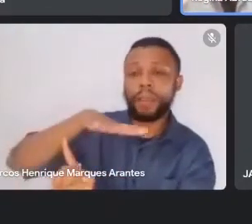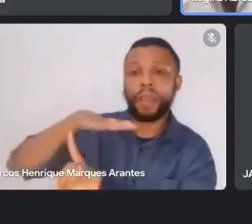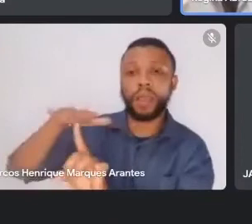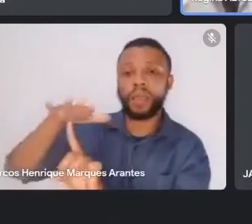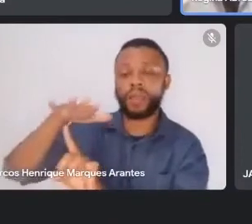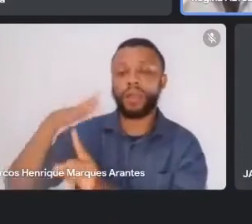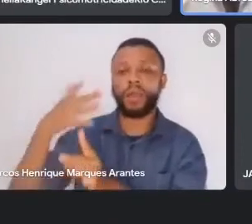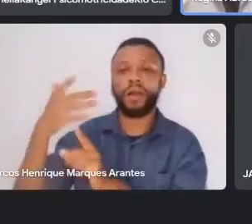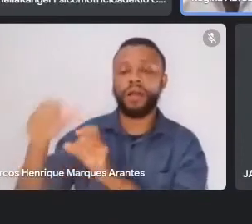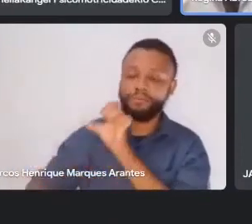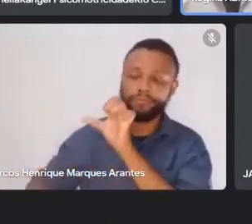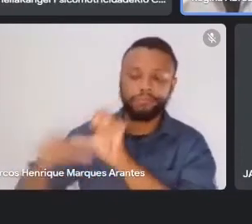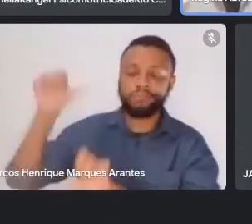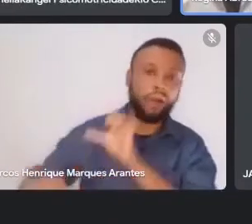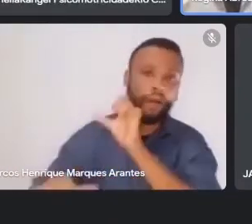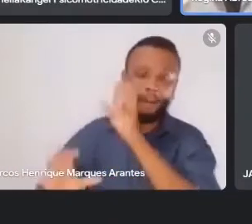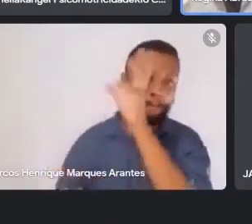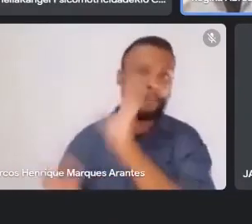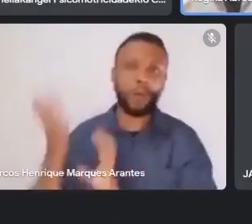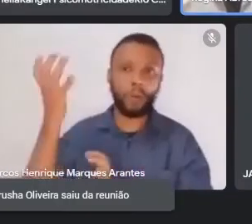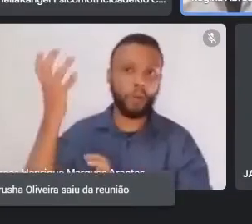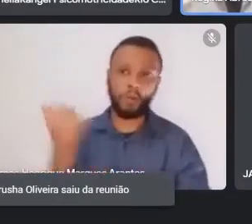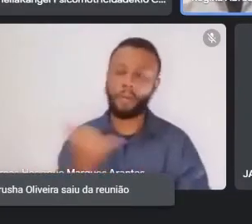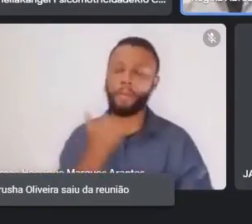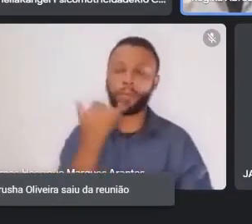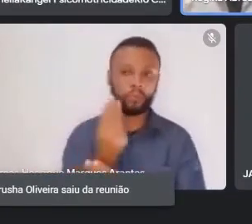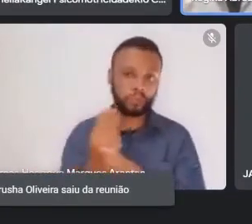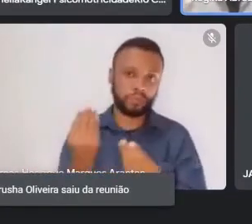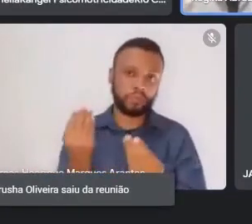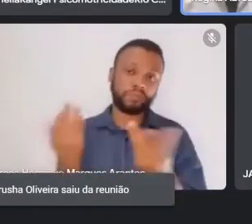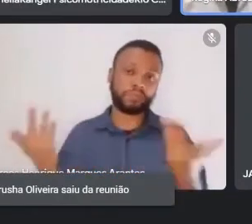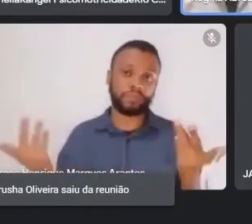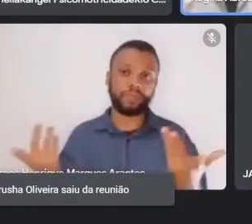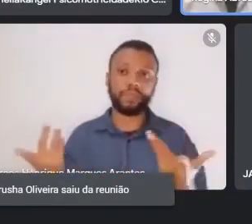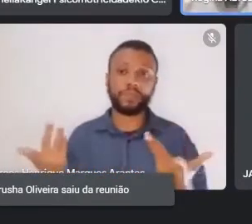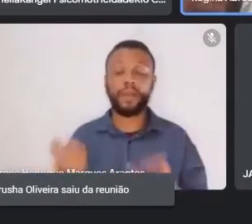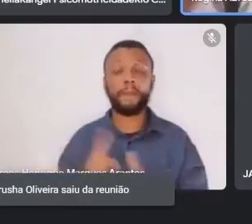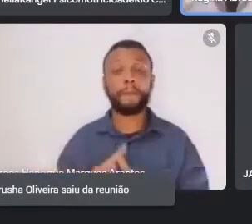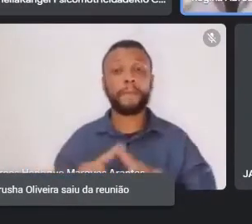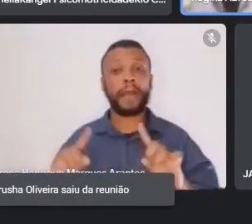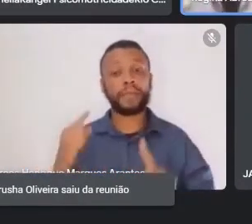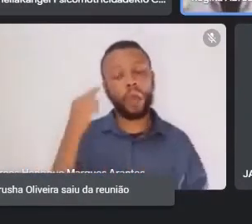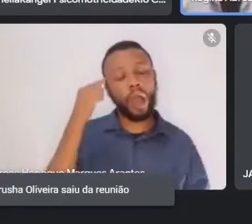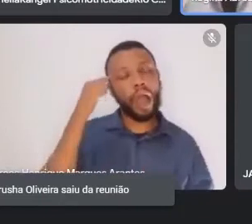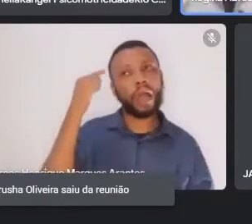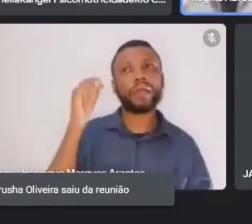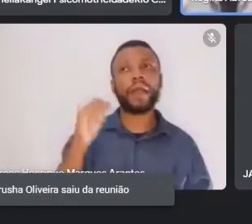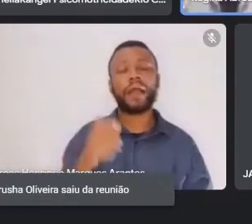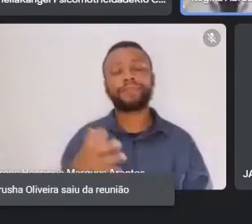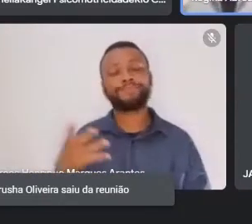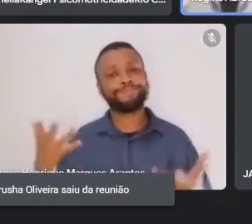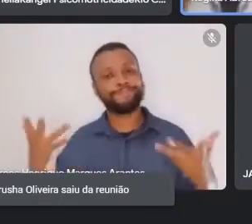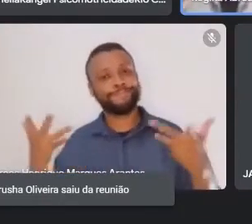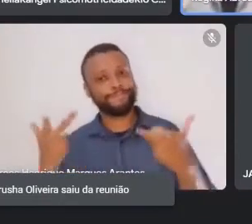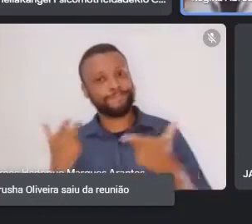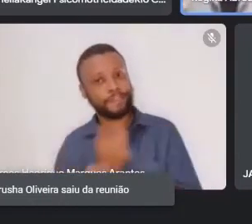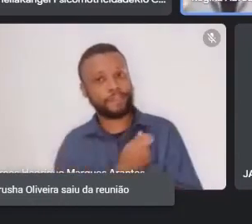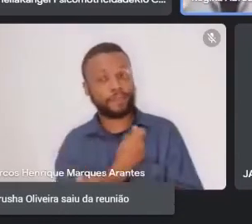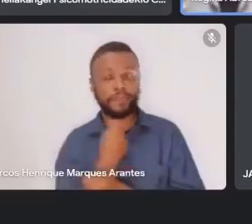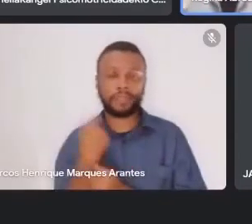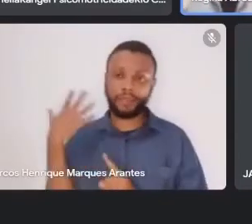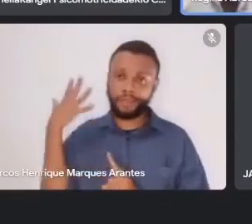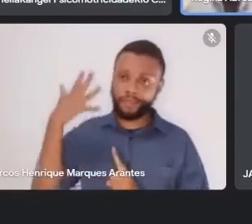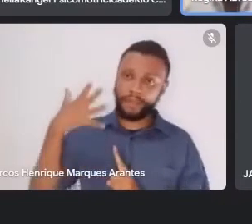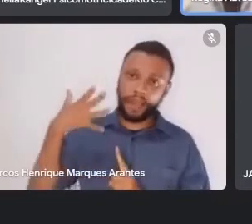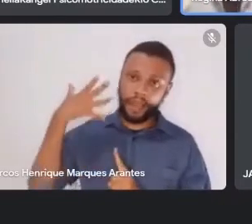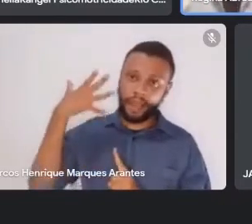muito, né, mas eu acho que é incrível, assim, essa fala, né, que eu acho que brota, né, essa coisa da